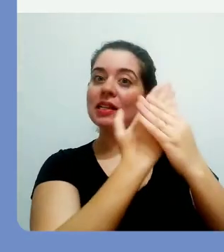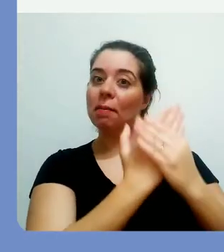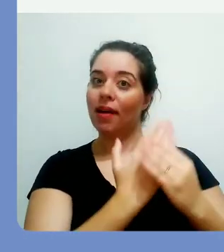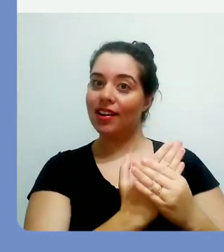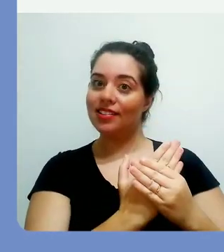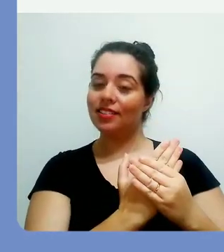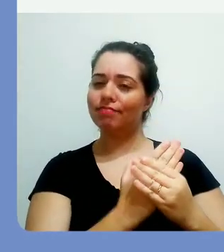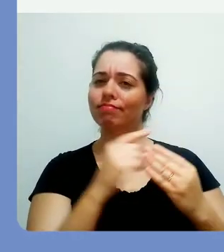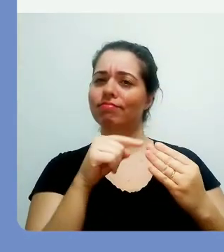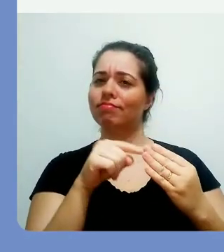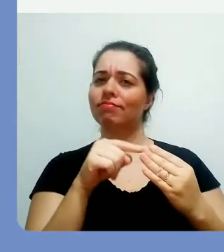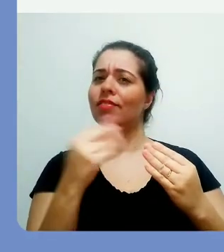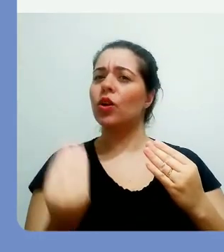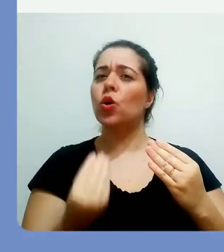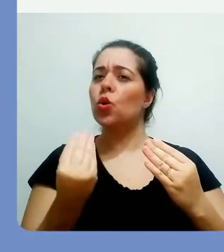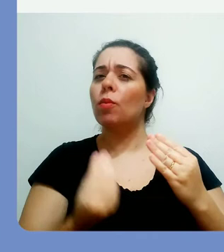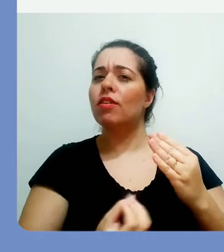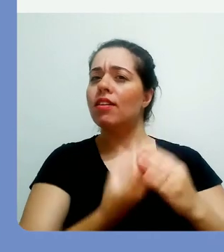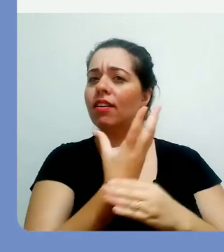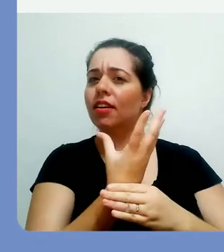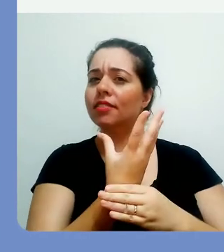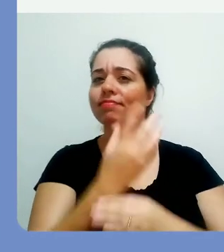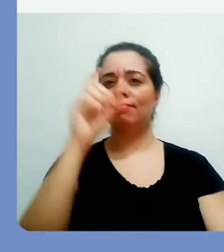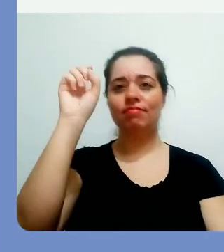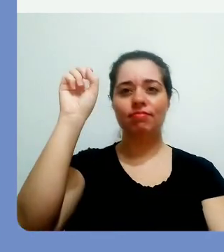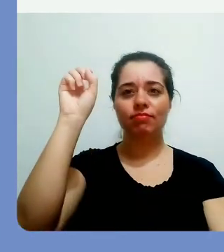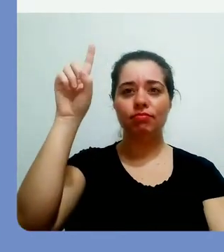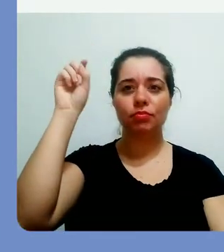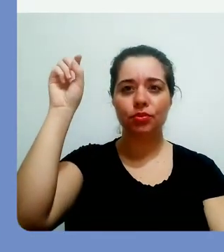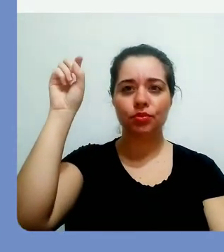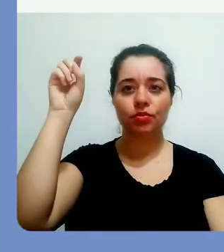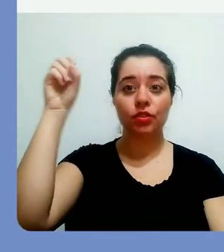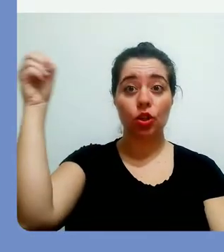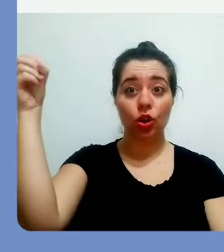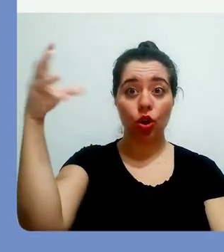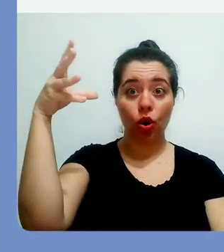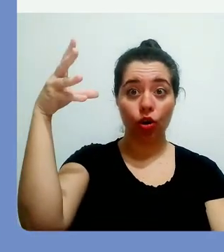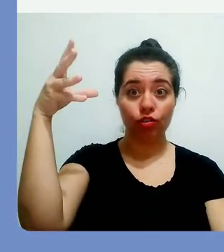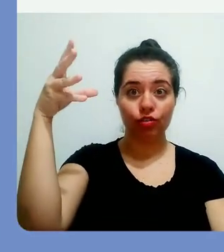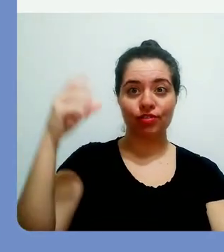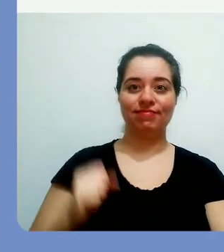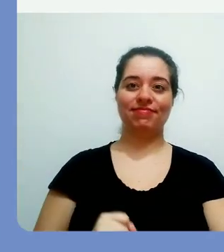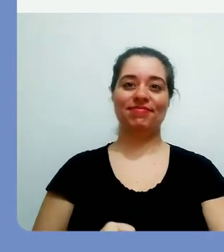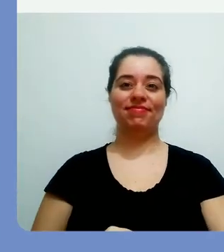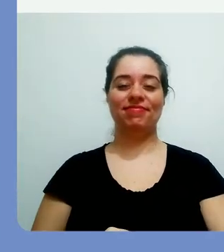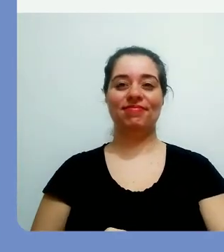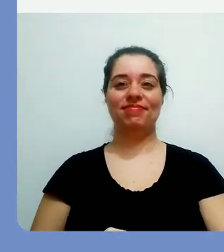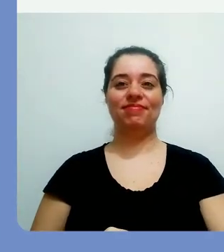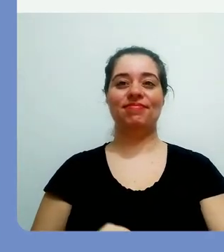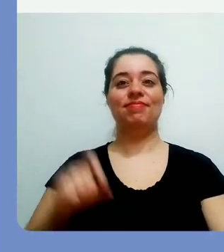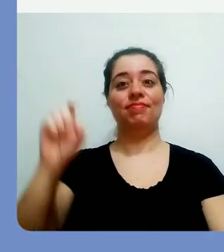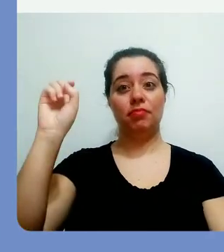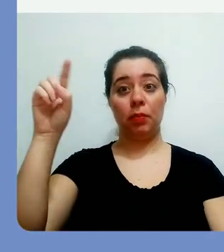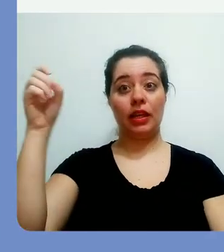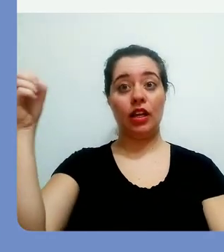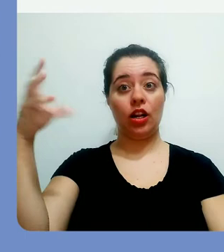de pastas. Então, para criar uma pasta dentro da minha biblioteca, eu clico em Novo.